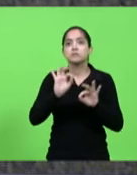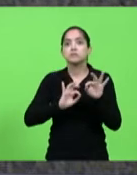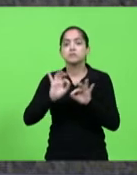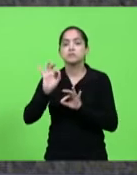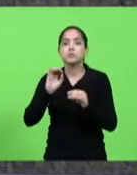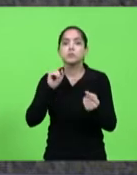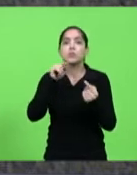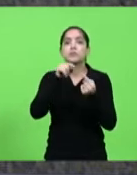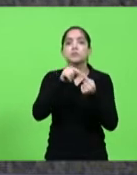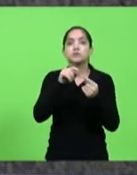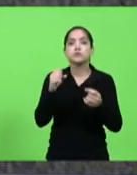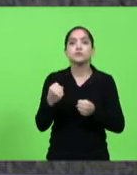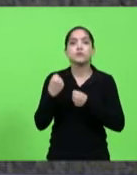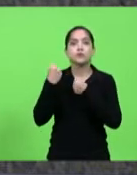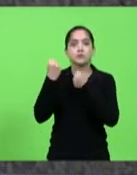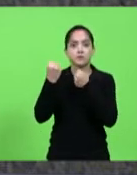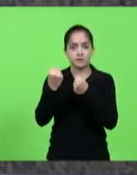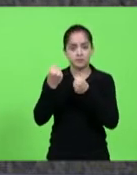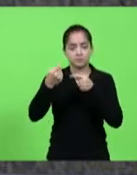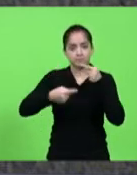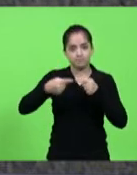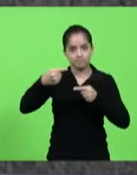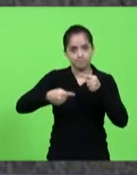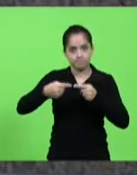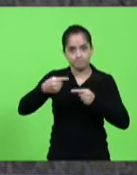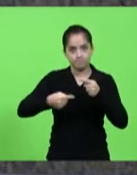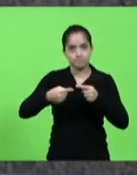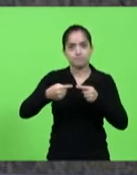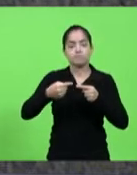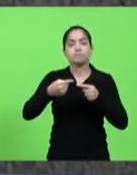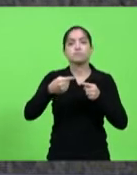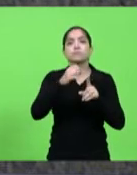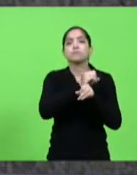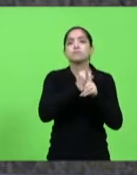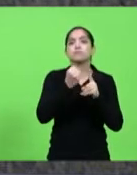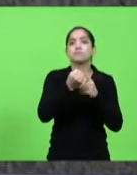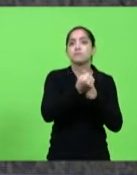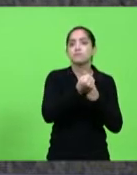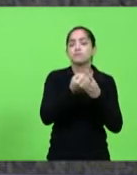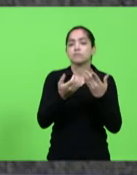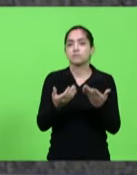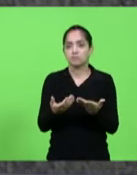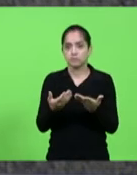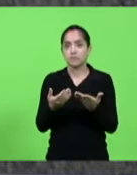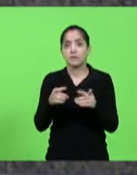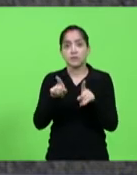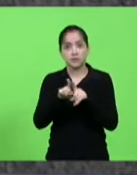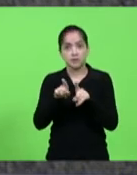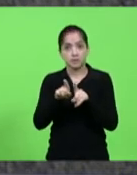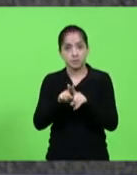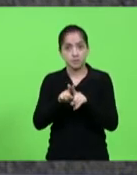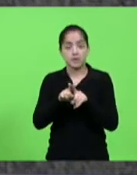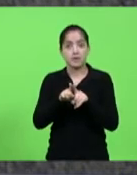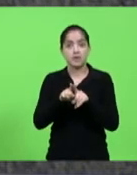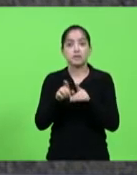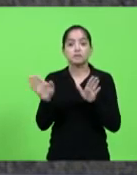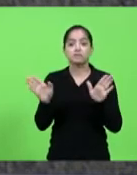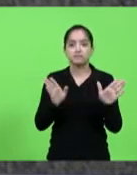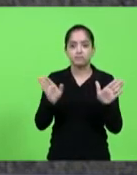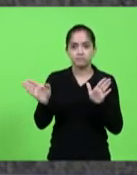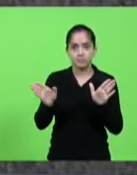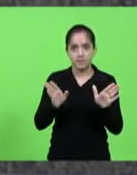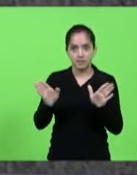finalidade de fortalecer a política da assistência social. As frentes parlamentares possuem prazo de validade,